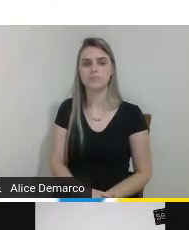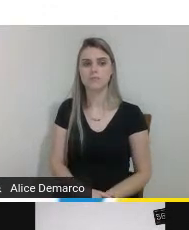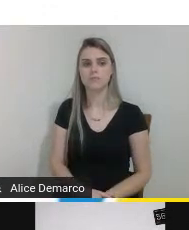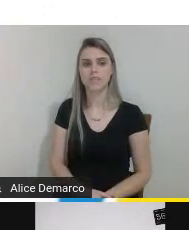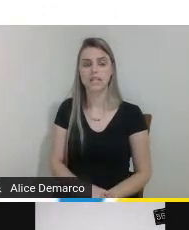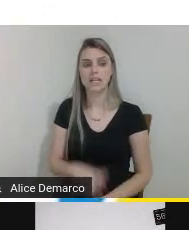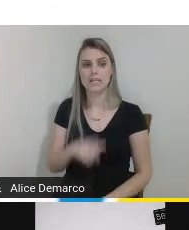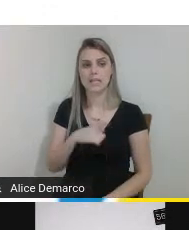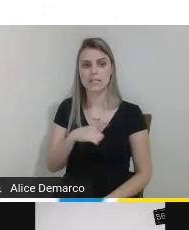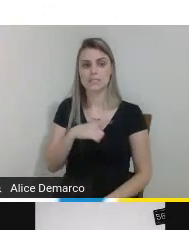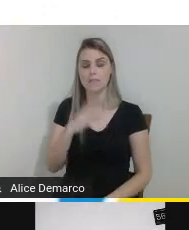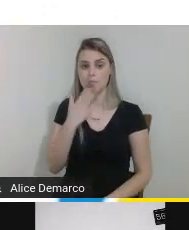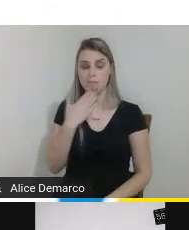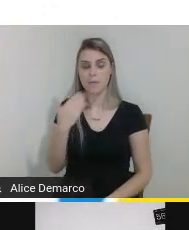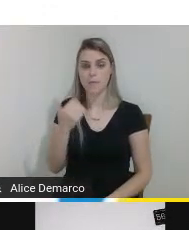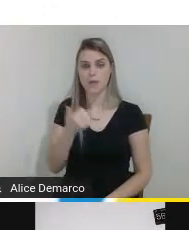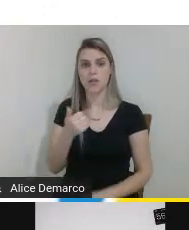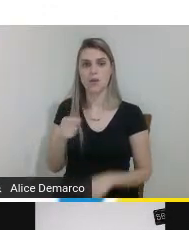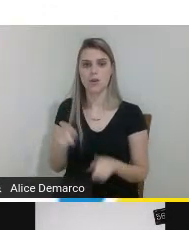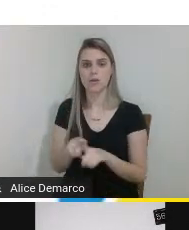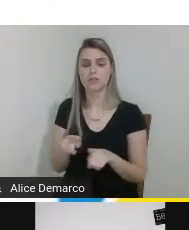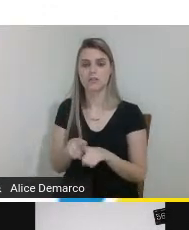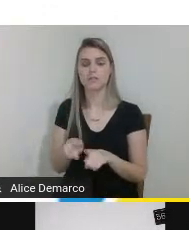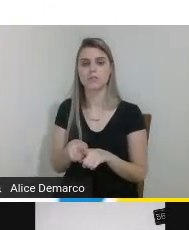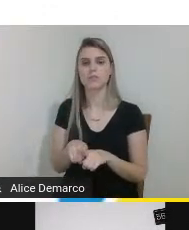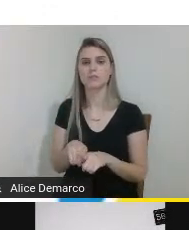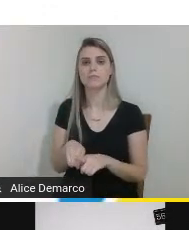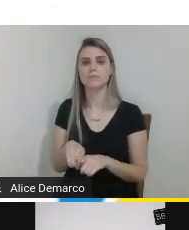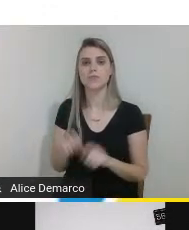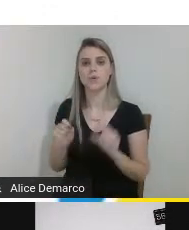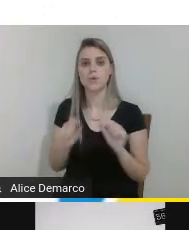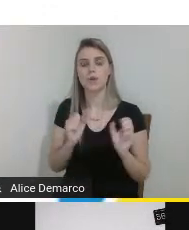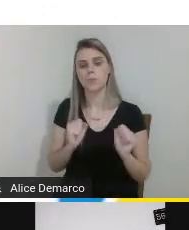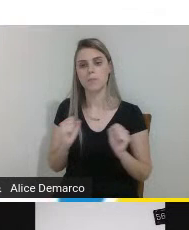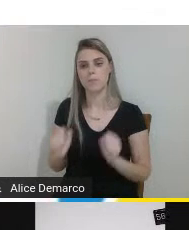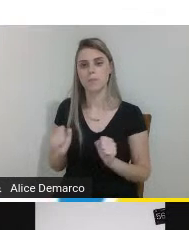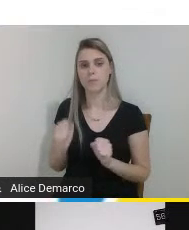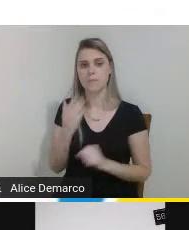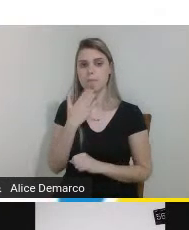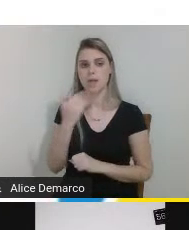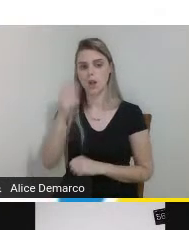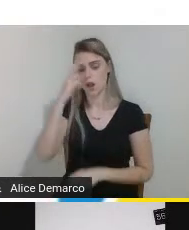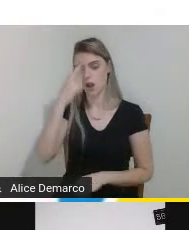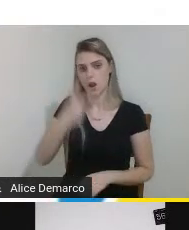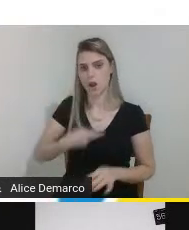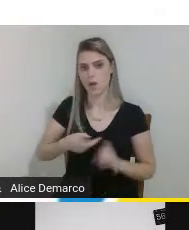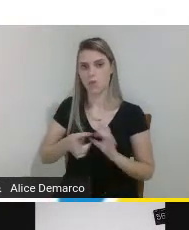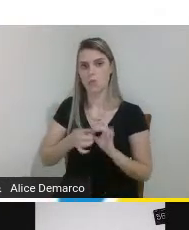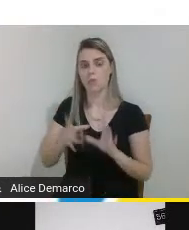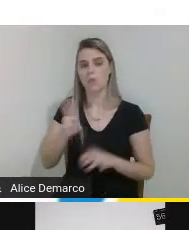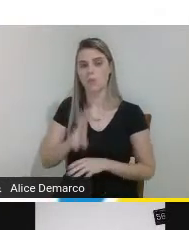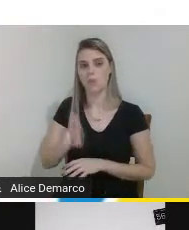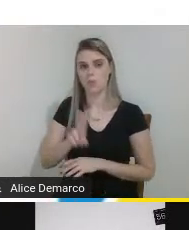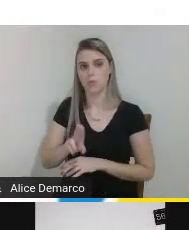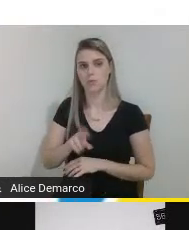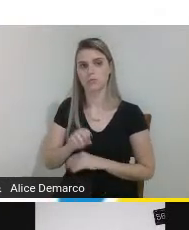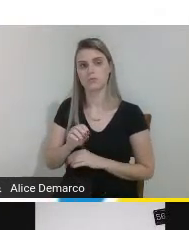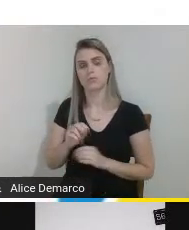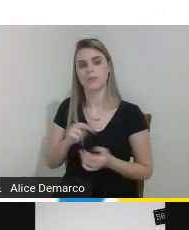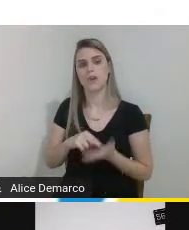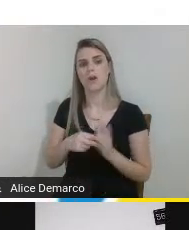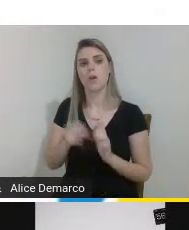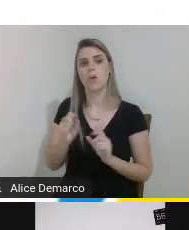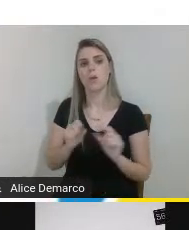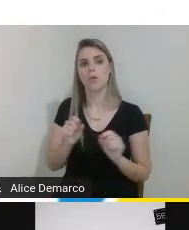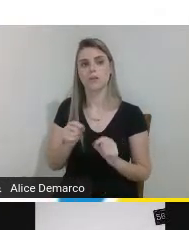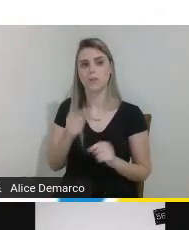melhora na estabilidade de preensão a que possibilitou uma melhor autonomia dos usuários ou seja como já